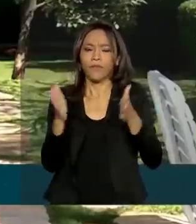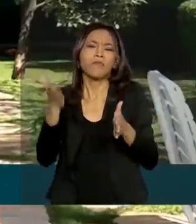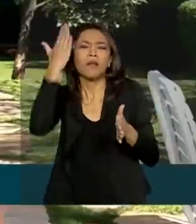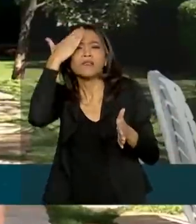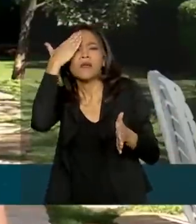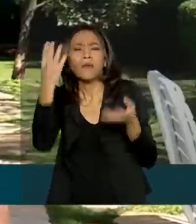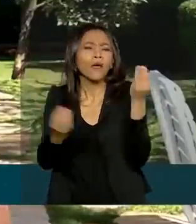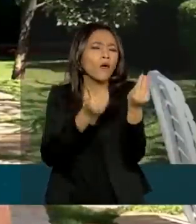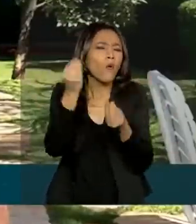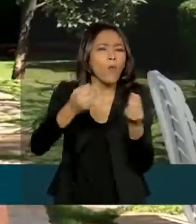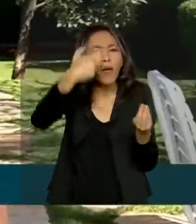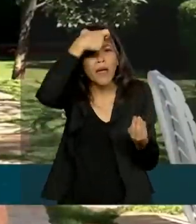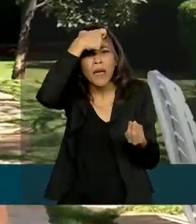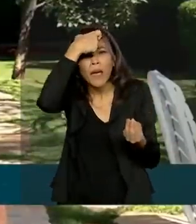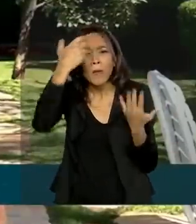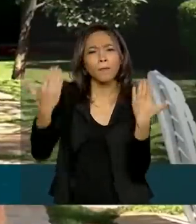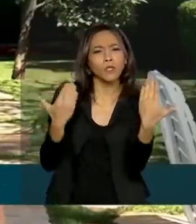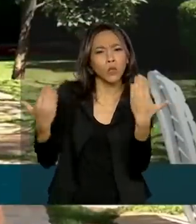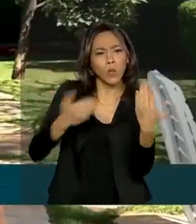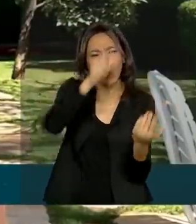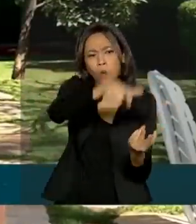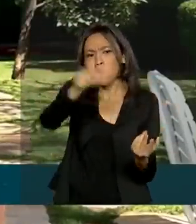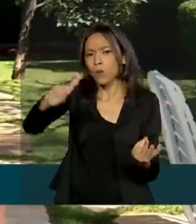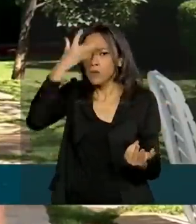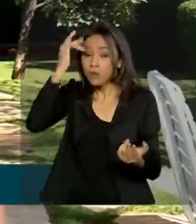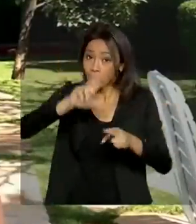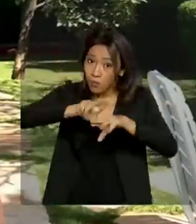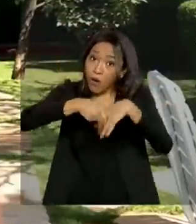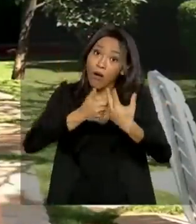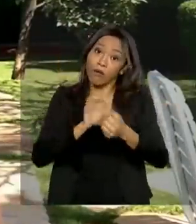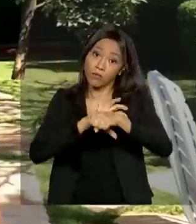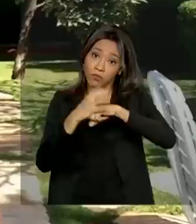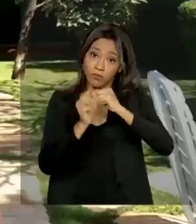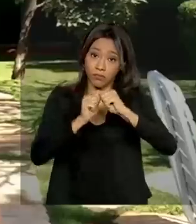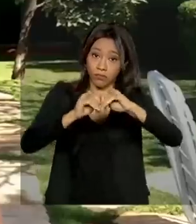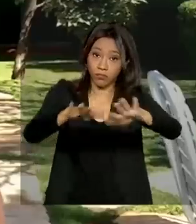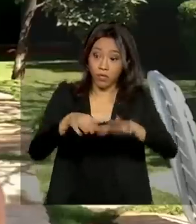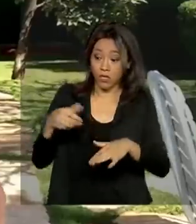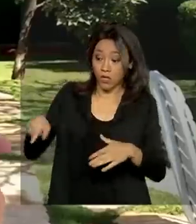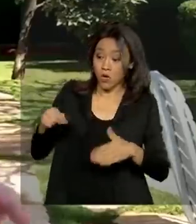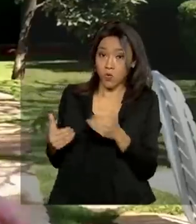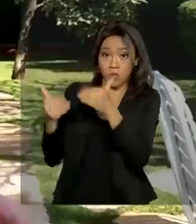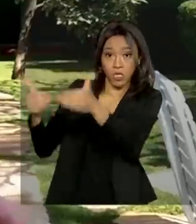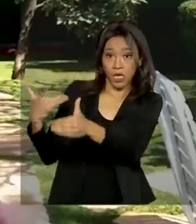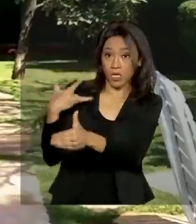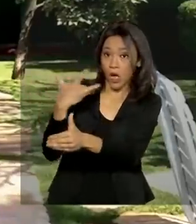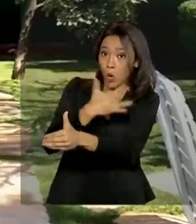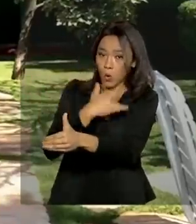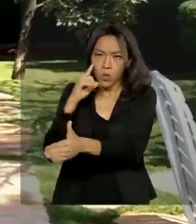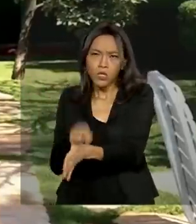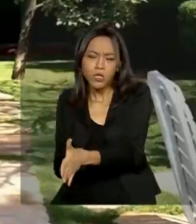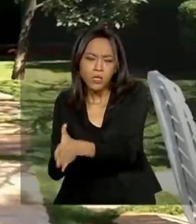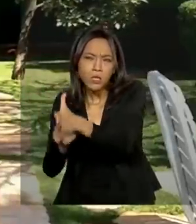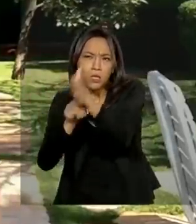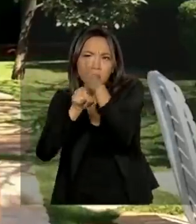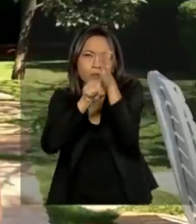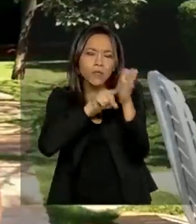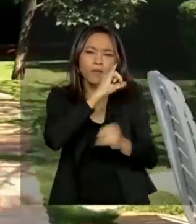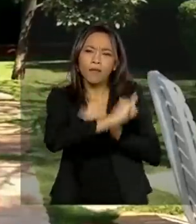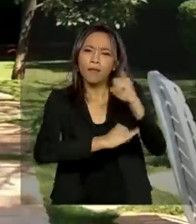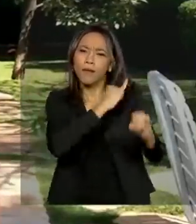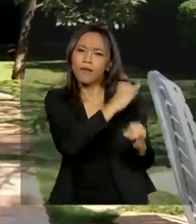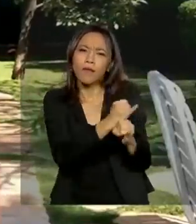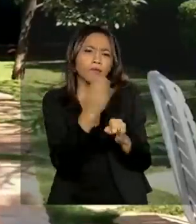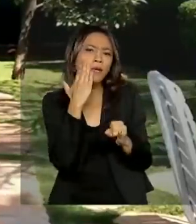população devido à pandemia do coronavírus, o Ministério da Saúde realiza uma investigação pela internet para